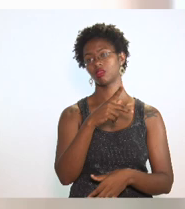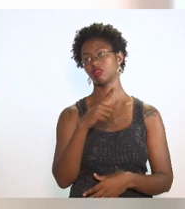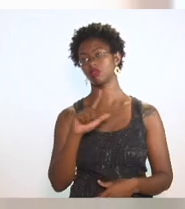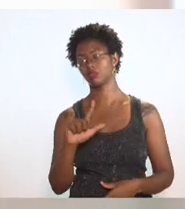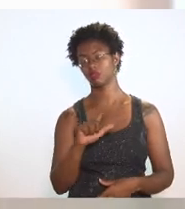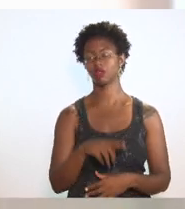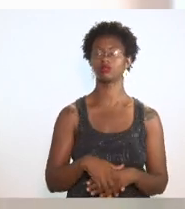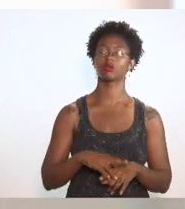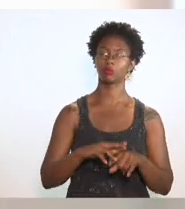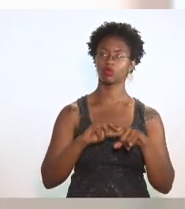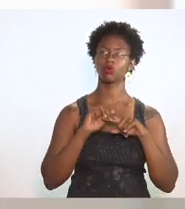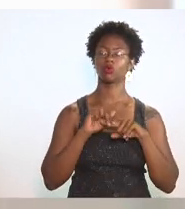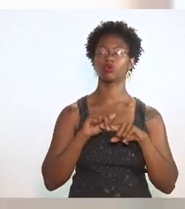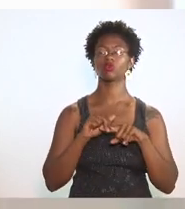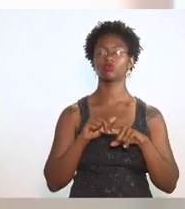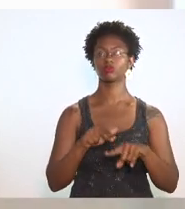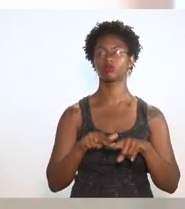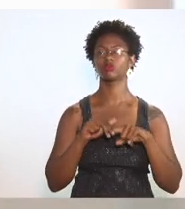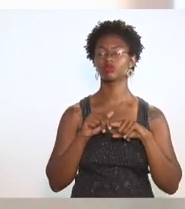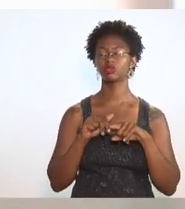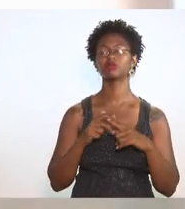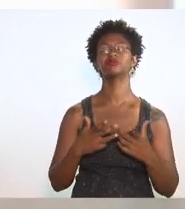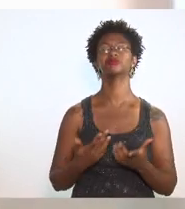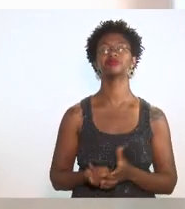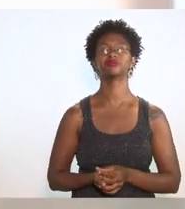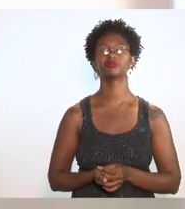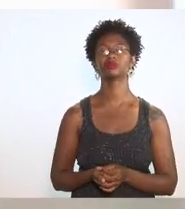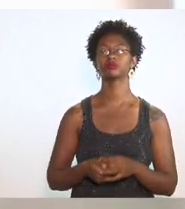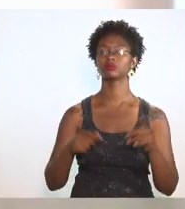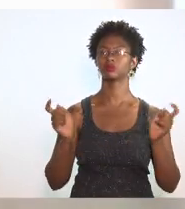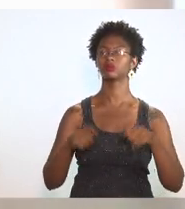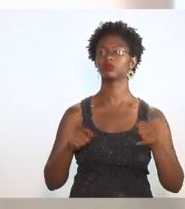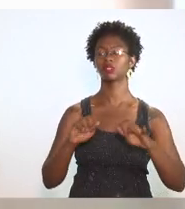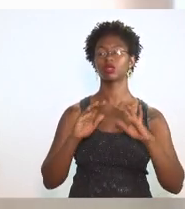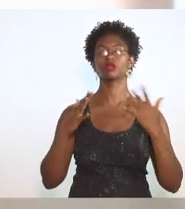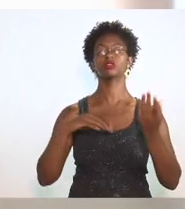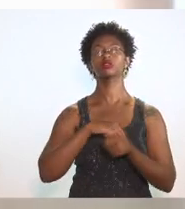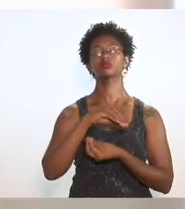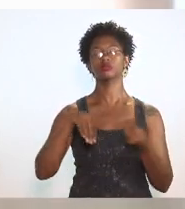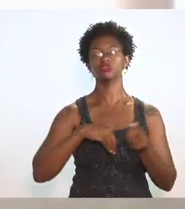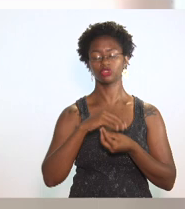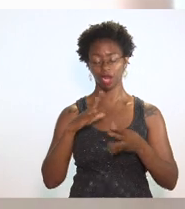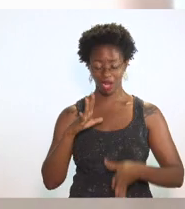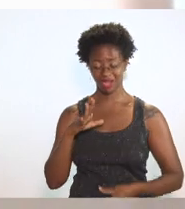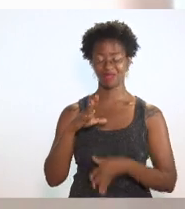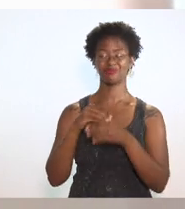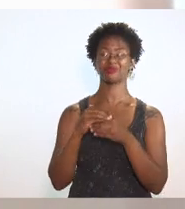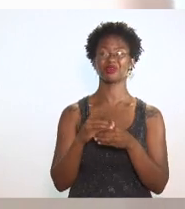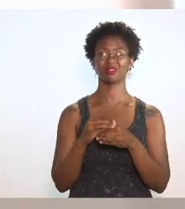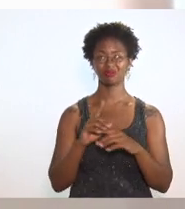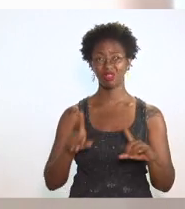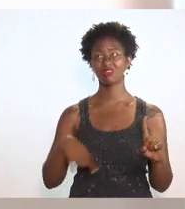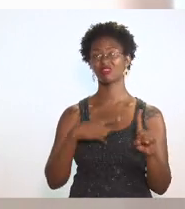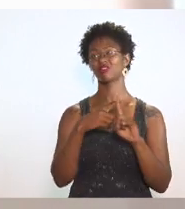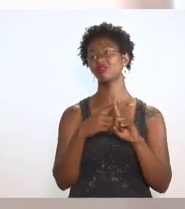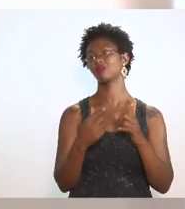Uma vez que ele pode, quando ele se mistura, se aglutina ao